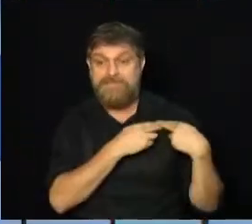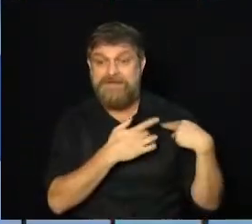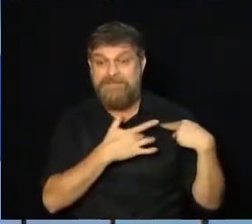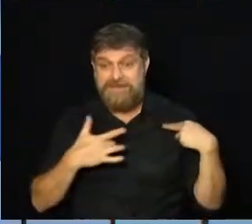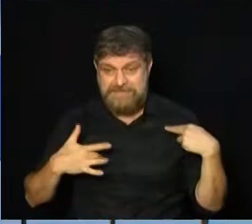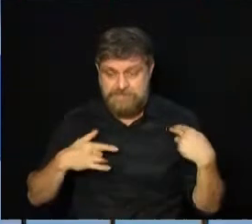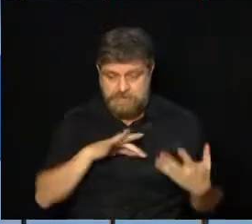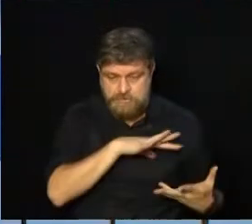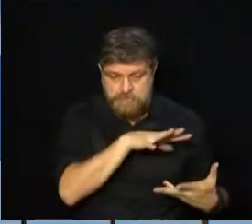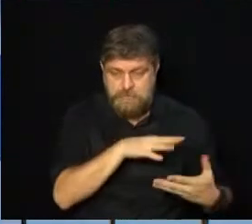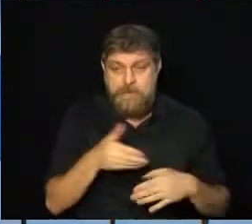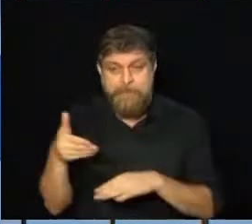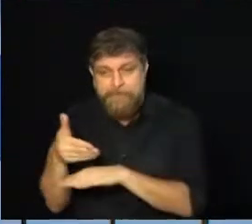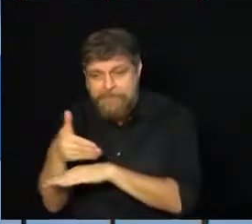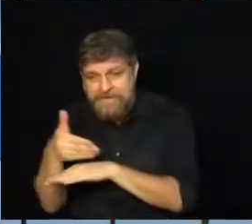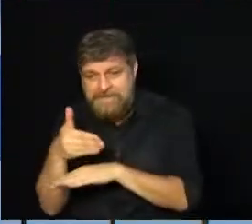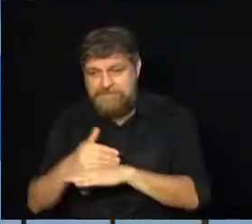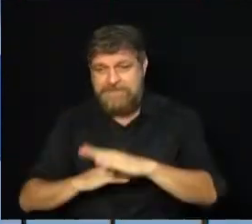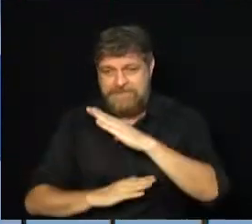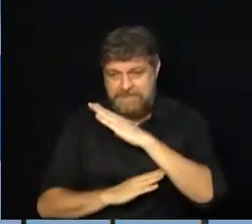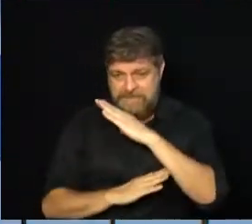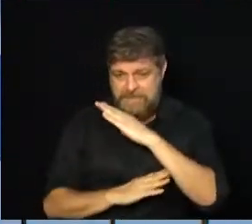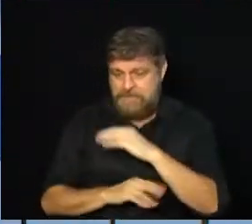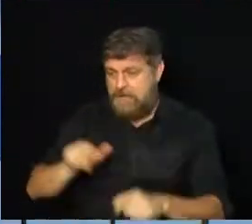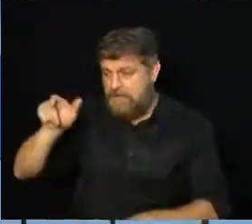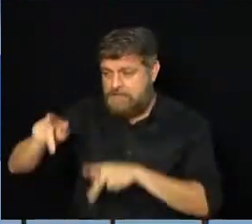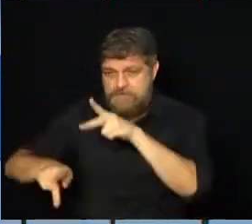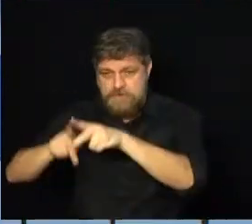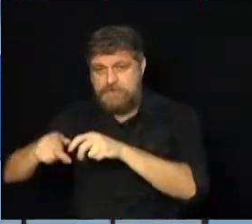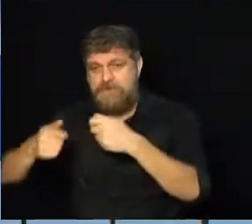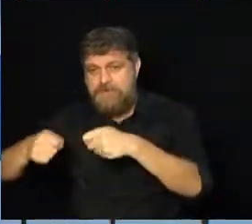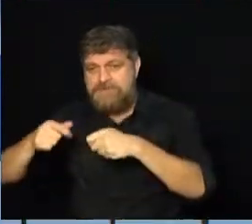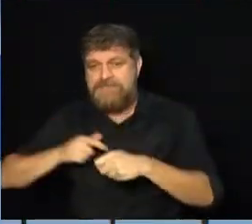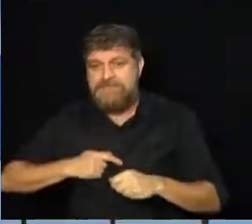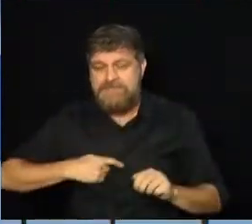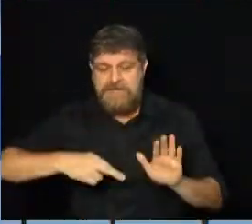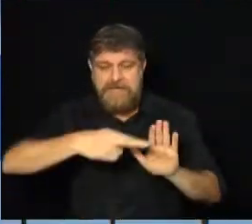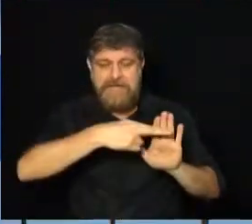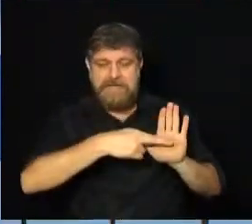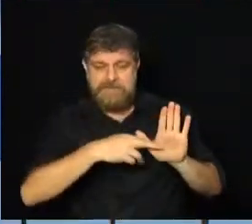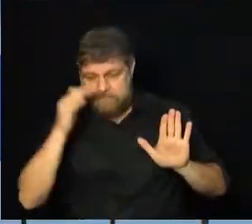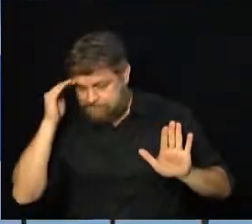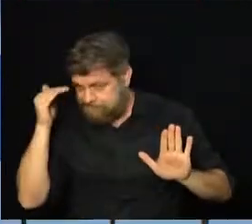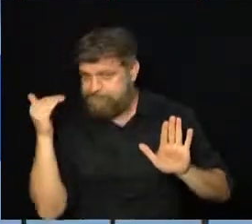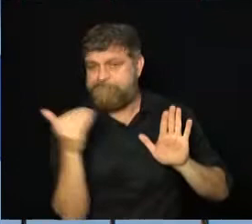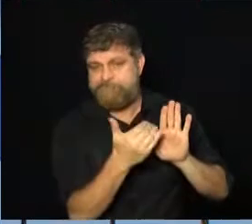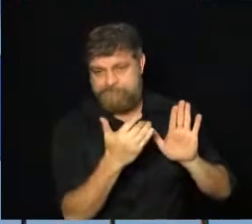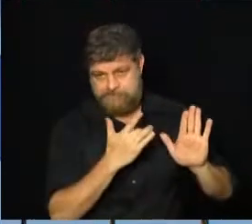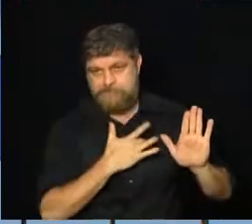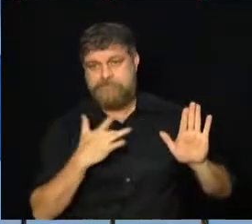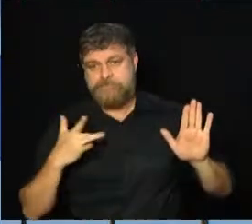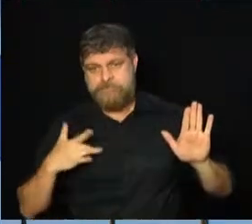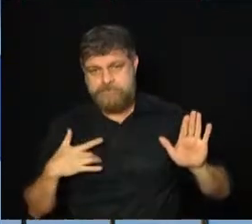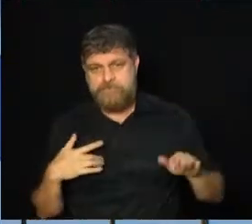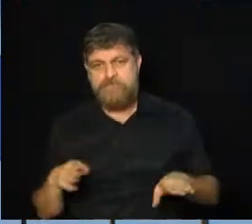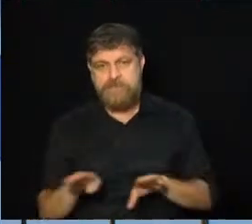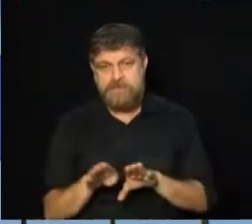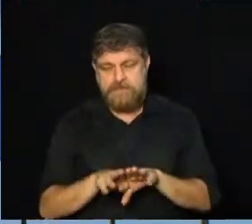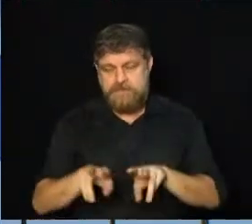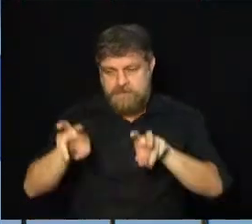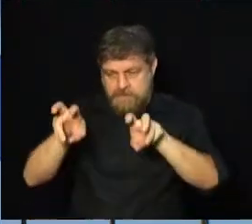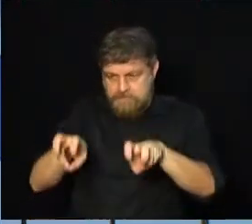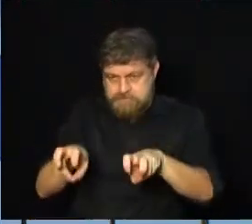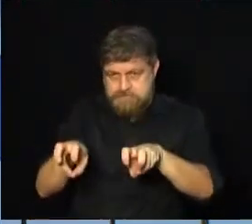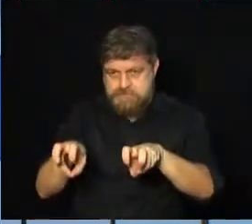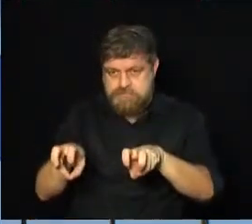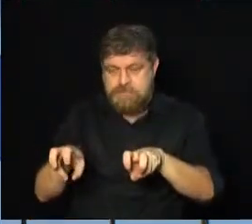Para participar dos eventos da Câmara, a população deverá respeitar todos os protocolos sanitários com as marcações que existem